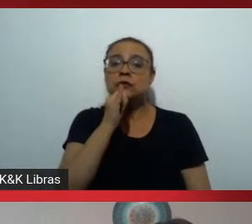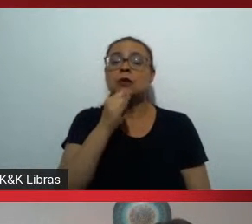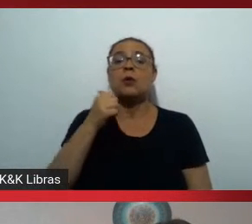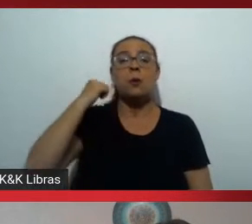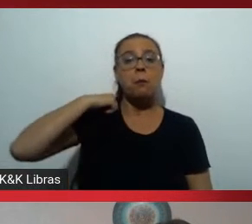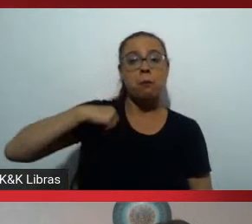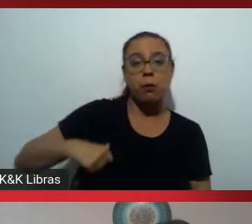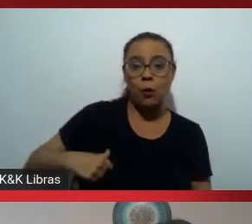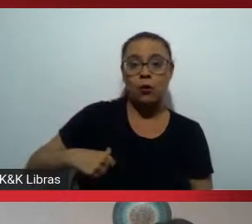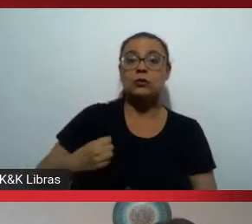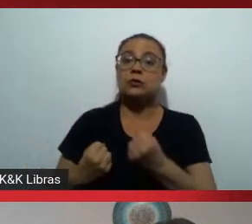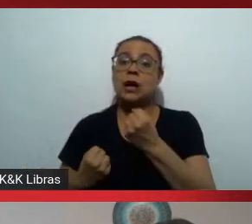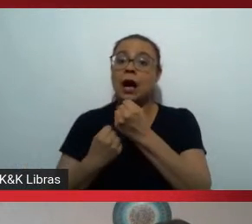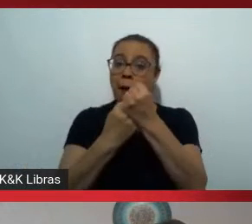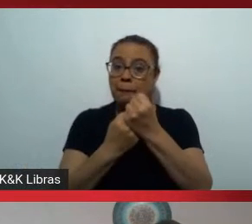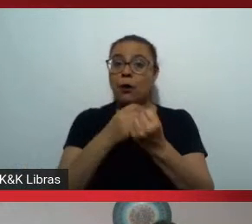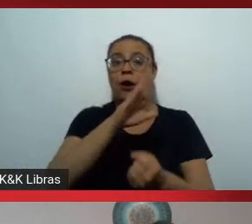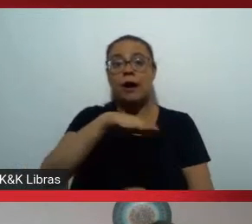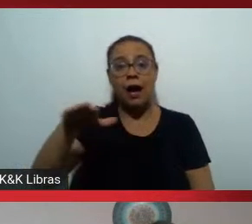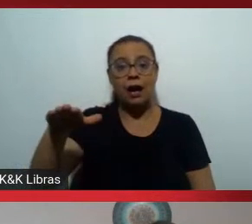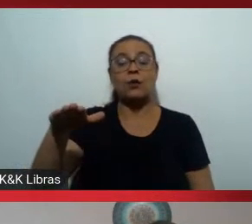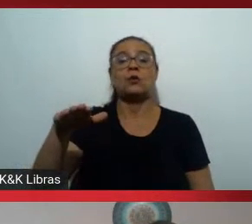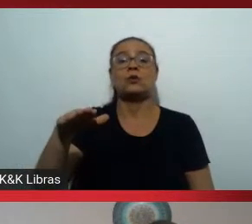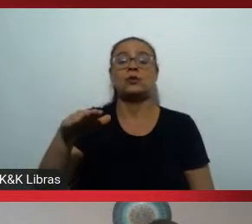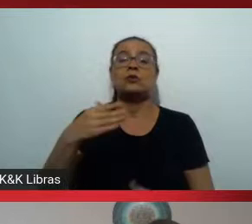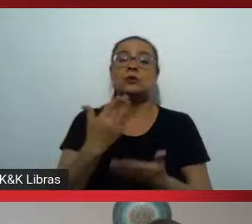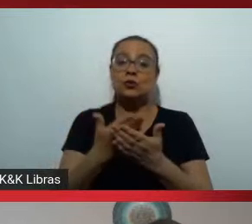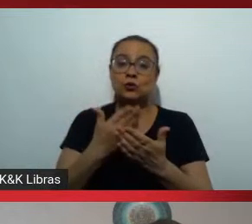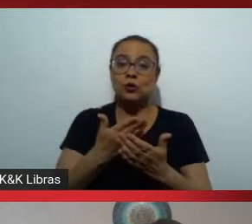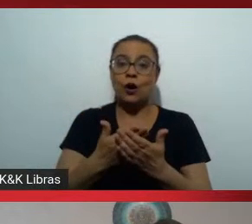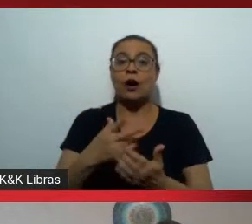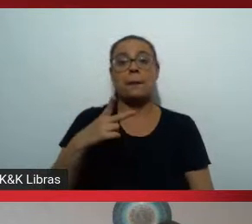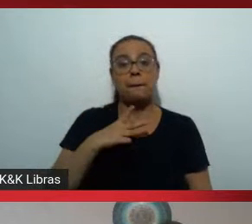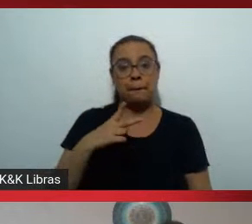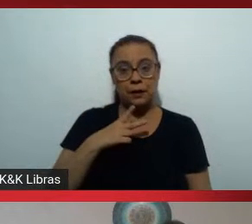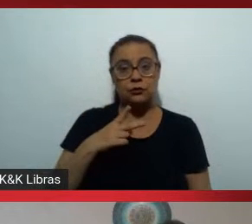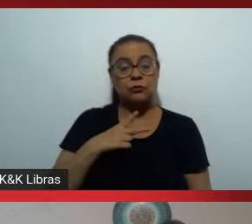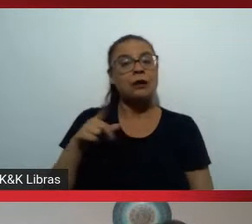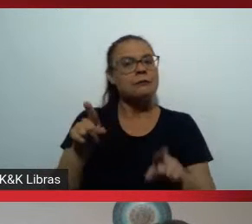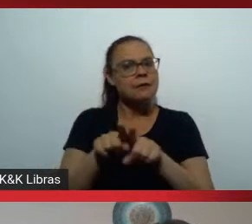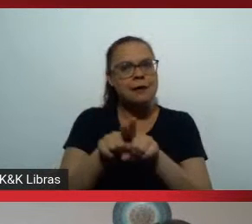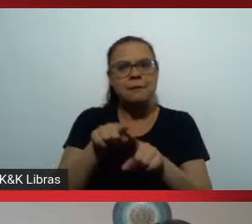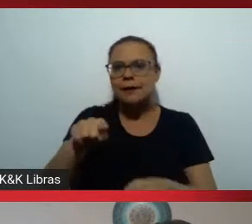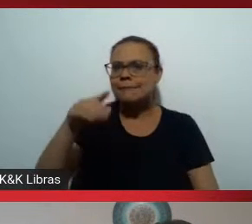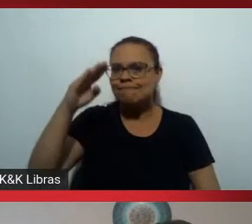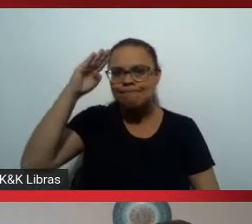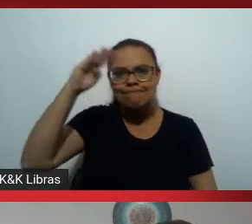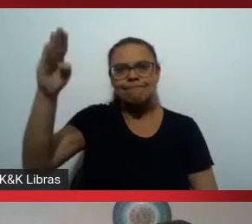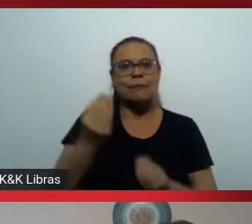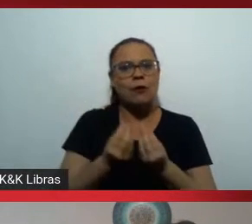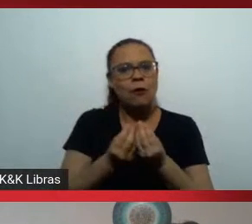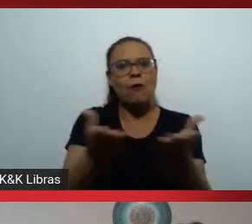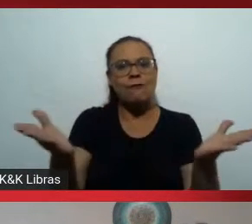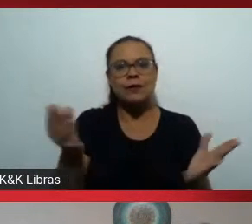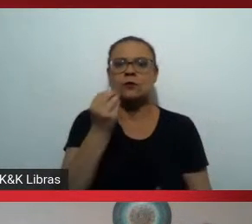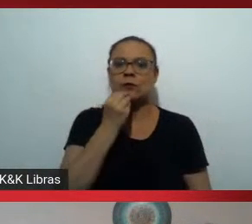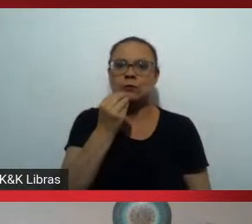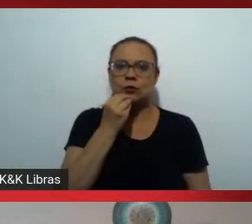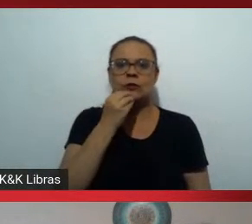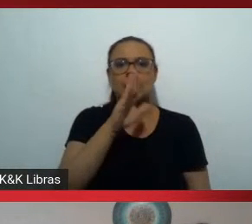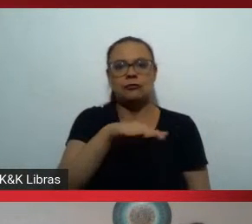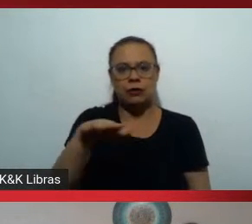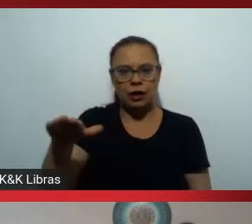apoiar esses alunos nas escolas particulares têm também um papel fundamental na linha de dar oportunidade para esses alunos.